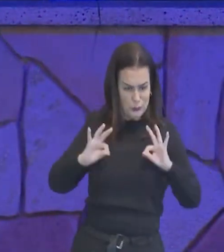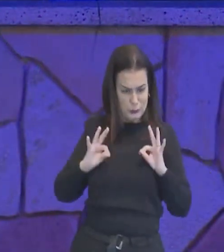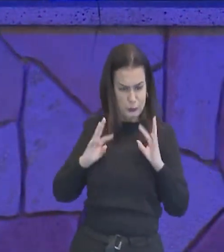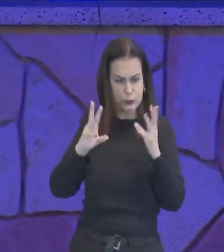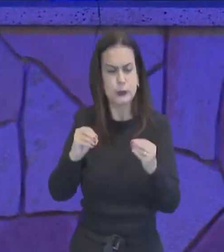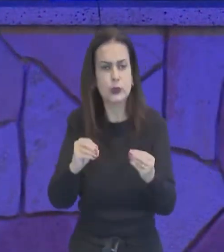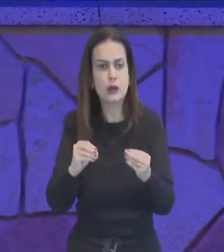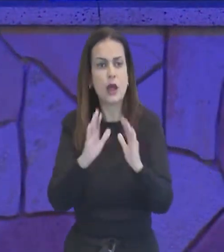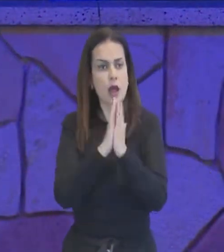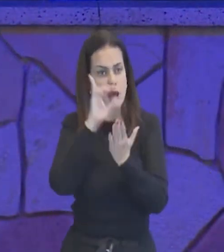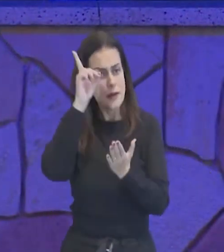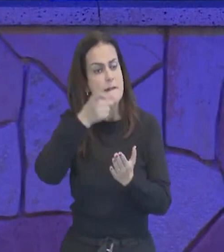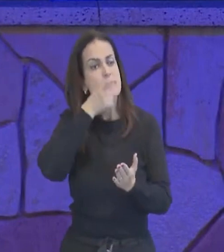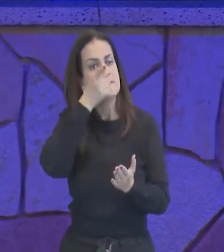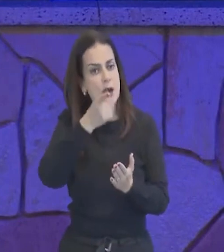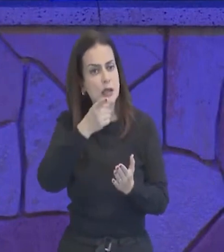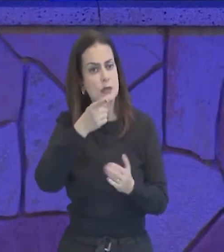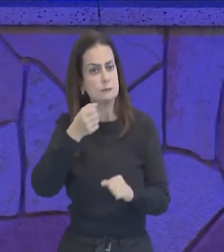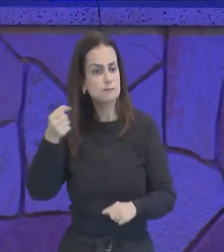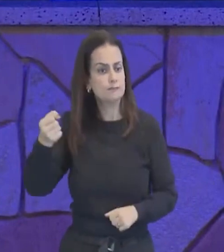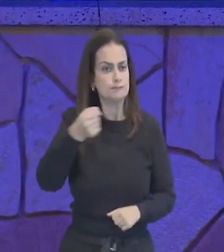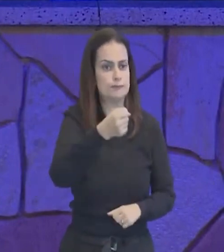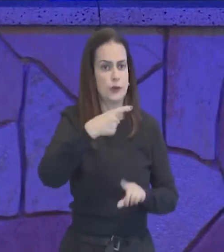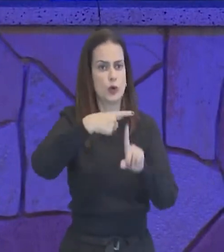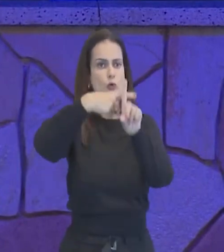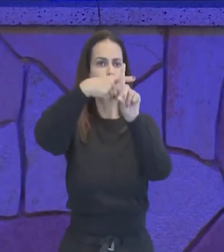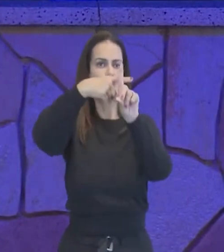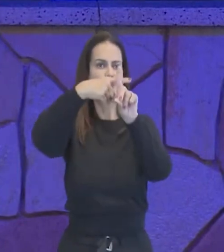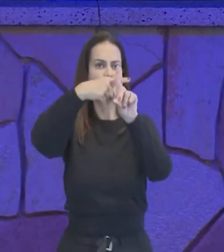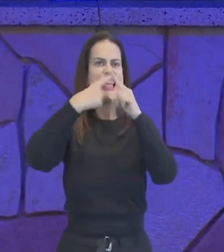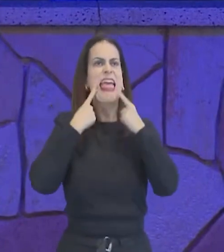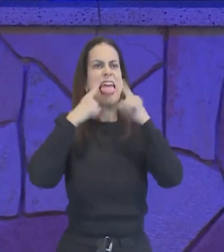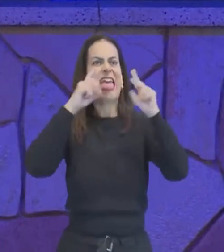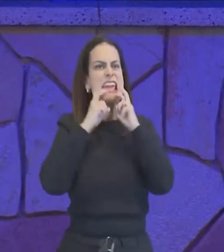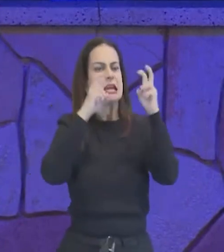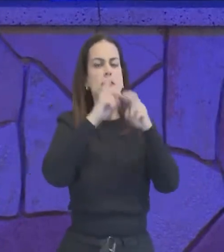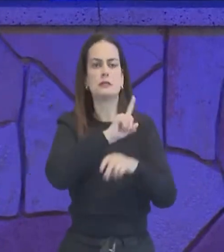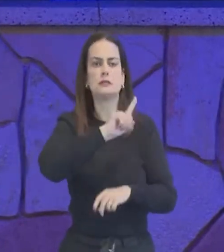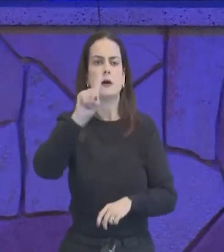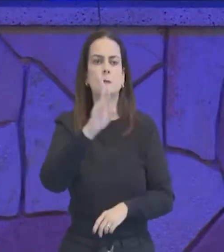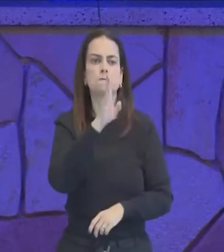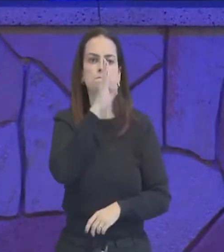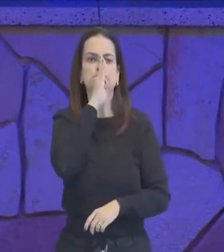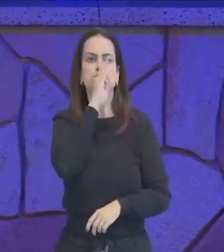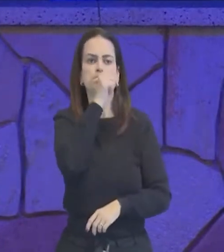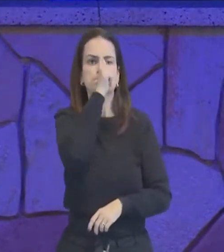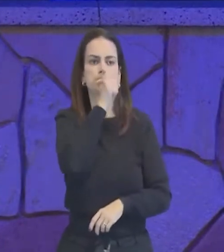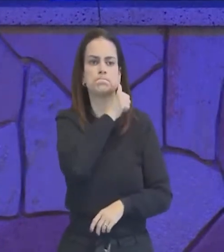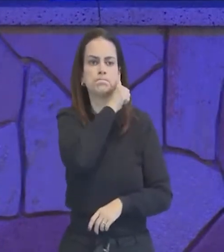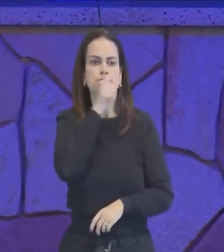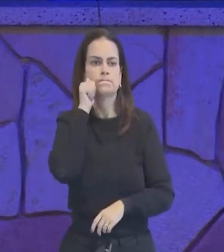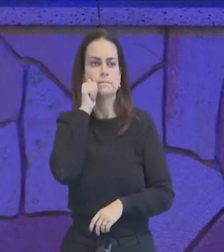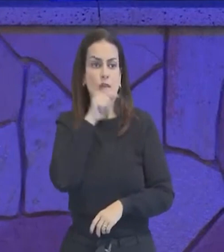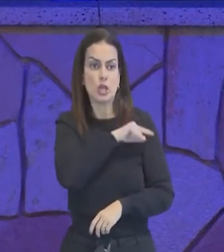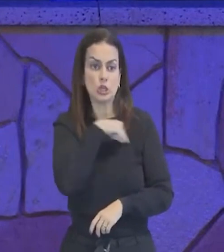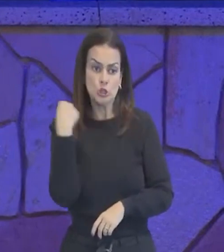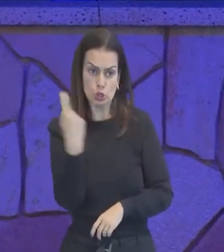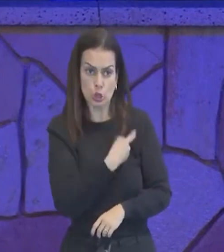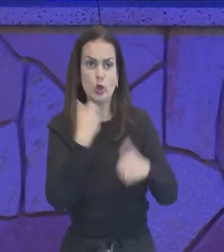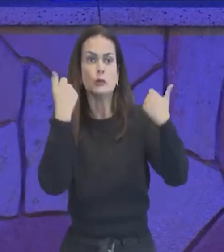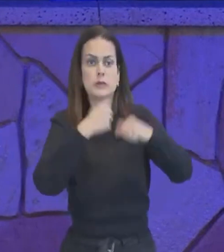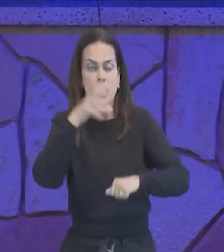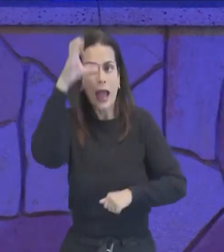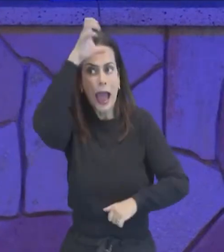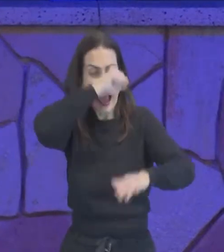que a Bíblia diz, foi levado para o matadouro, e sequer, abriu a sua boca, aprendei de mim, Jesus seria,